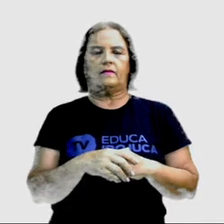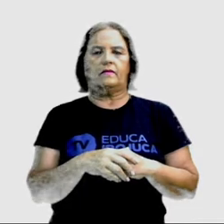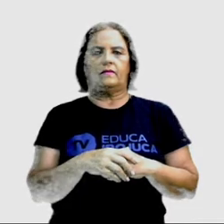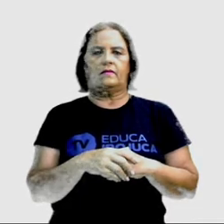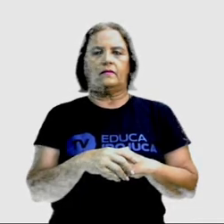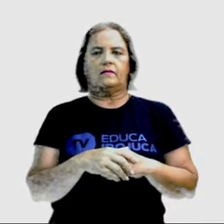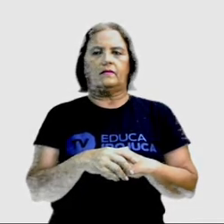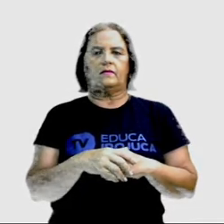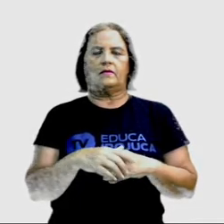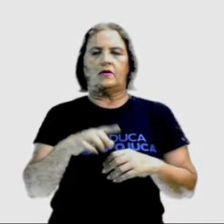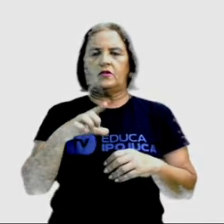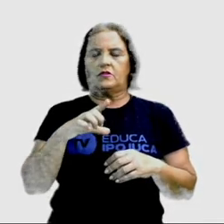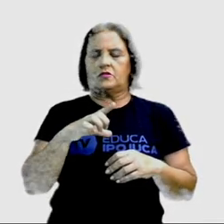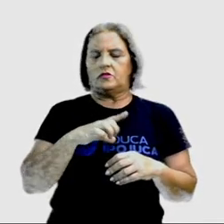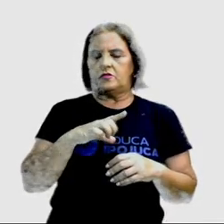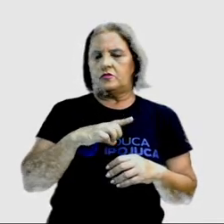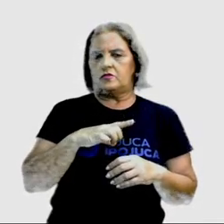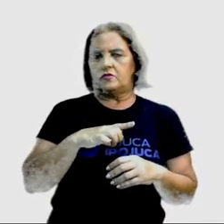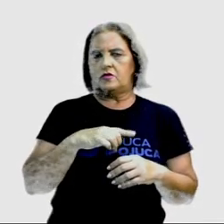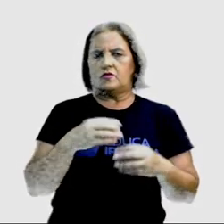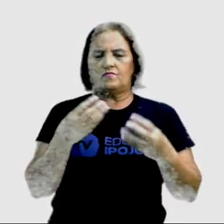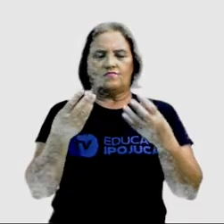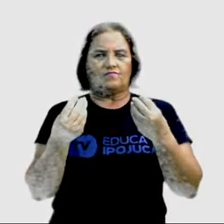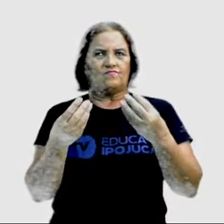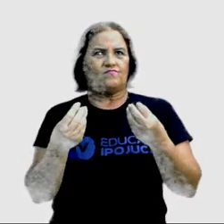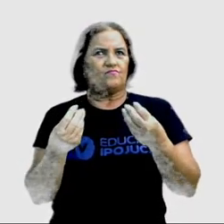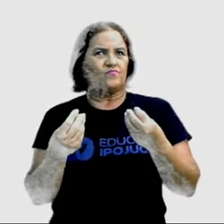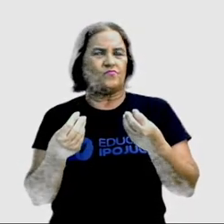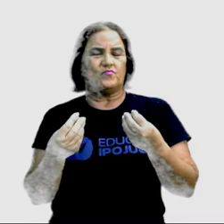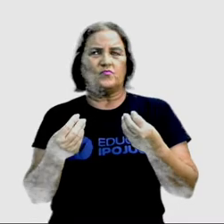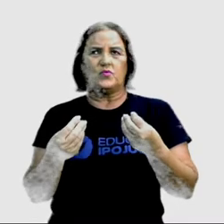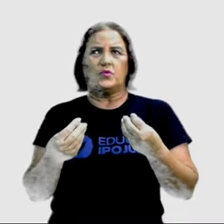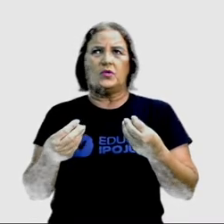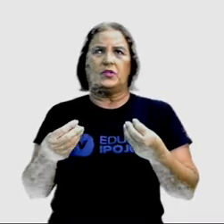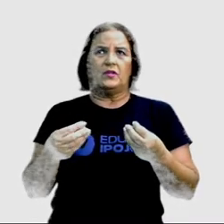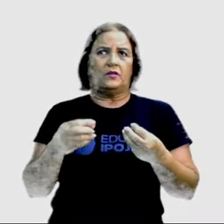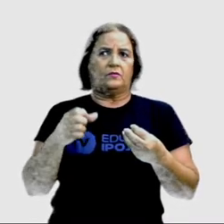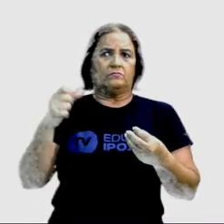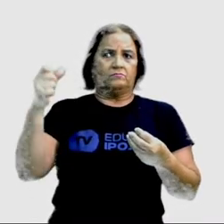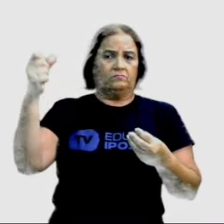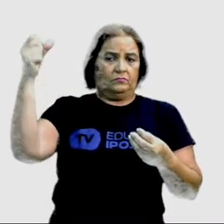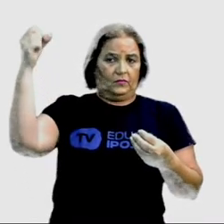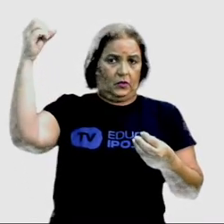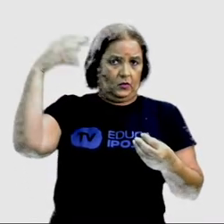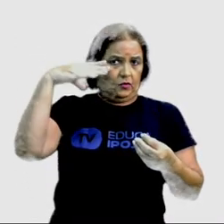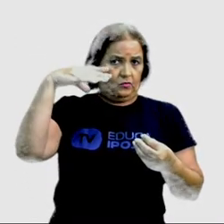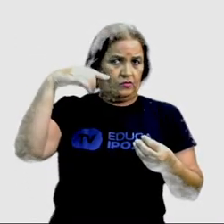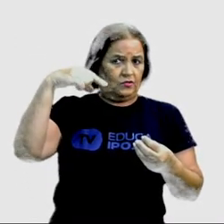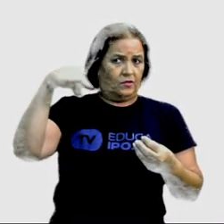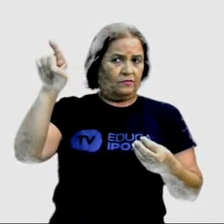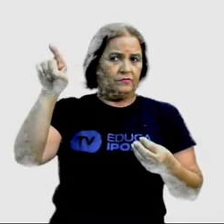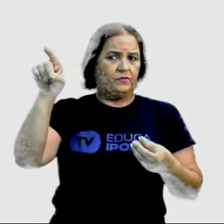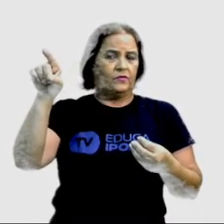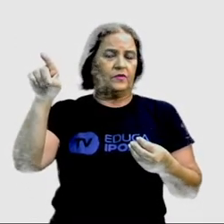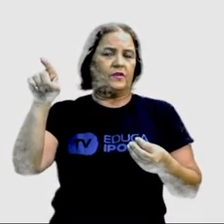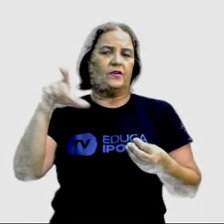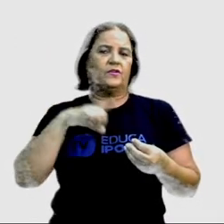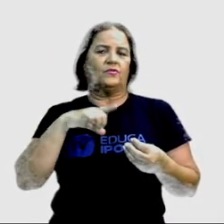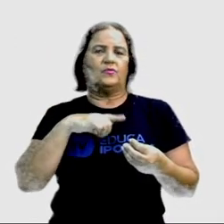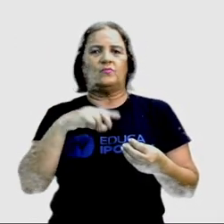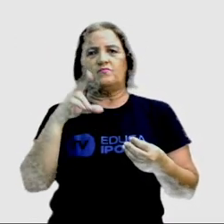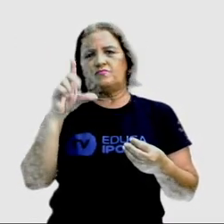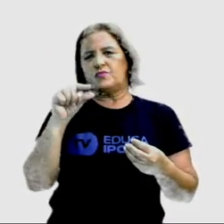Tem muita luz lá fora e eu estou um pouco fotofóbico hoje. Essa bicicleta é tão leve